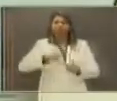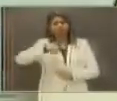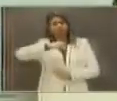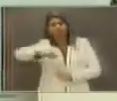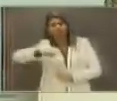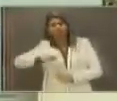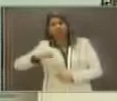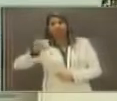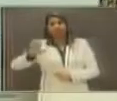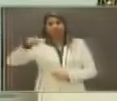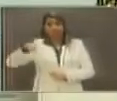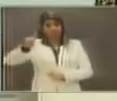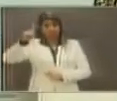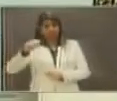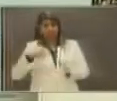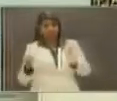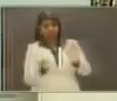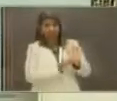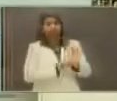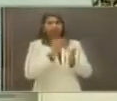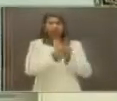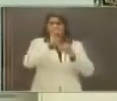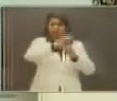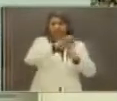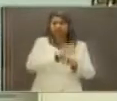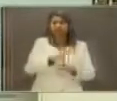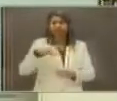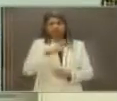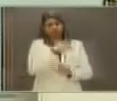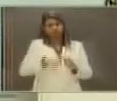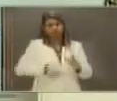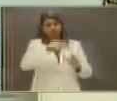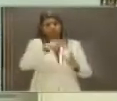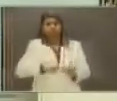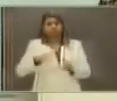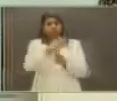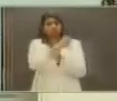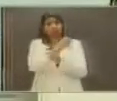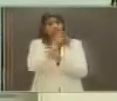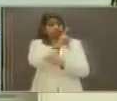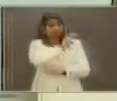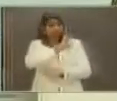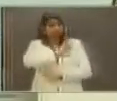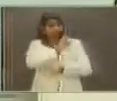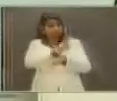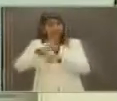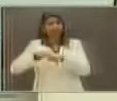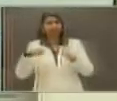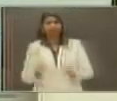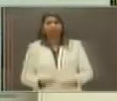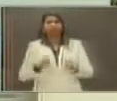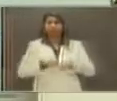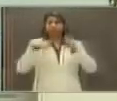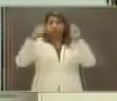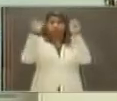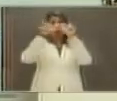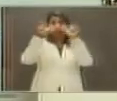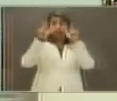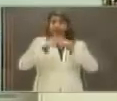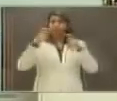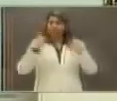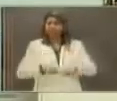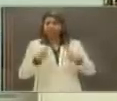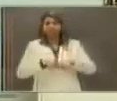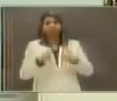sejam destinadas para a educação, para a saúde, para a segurança. Enfim, eu quero alertar isso. Preste atenção